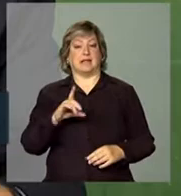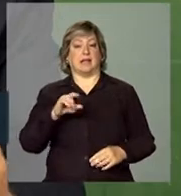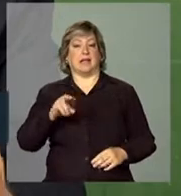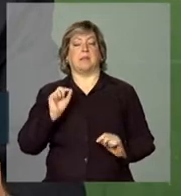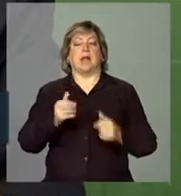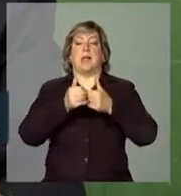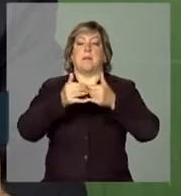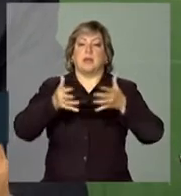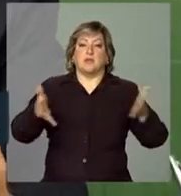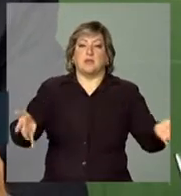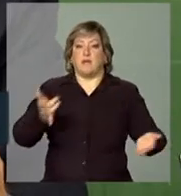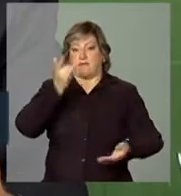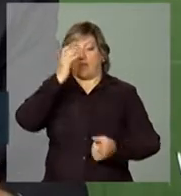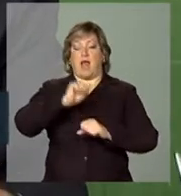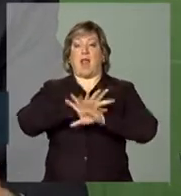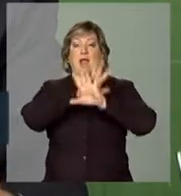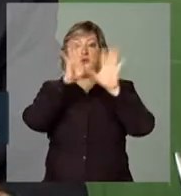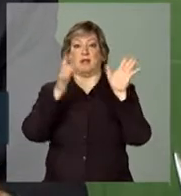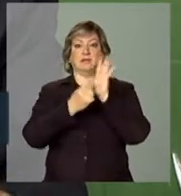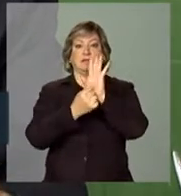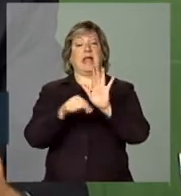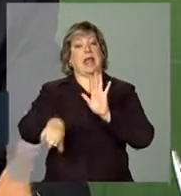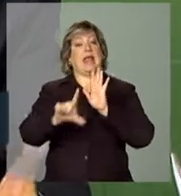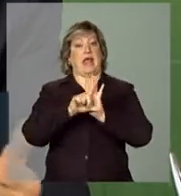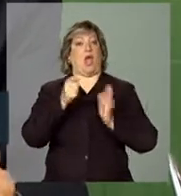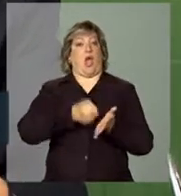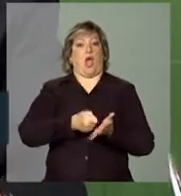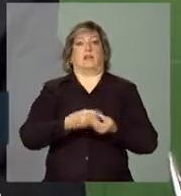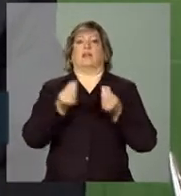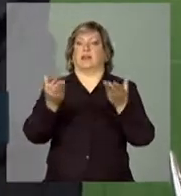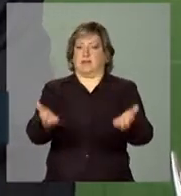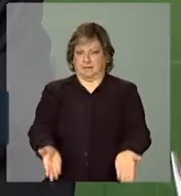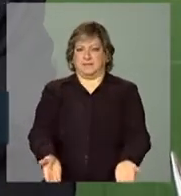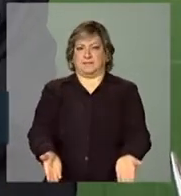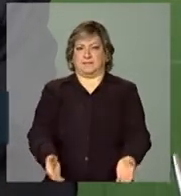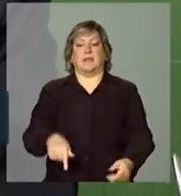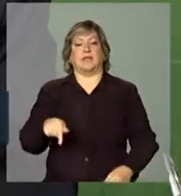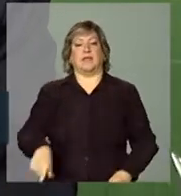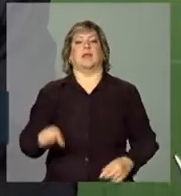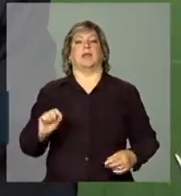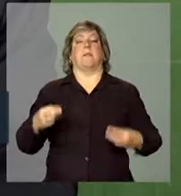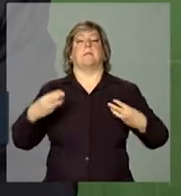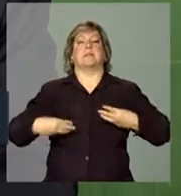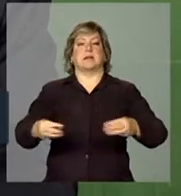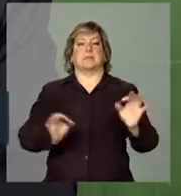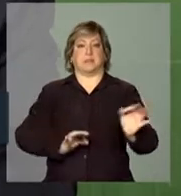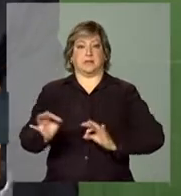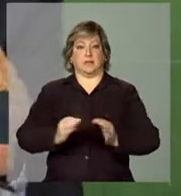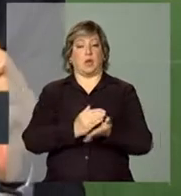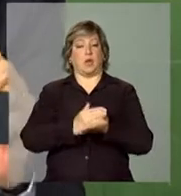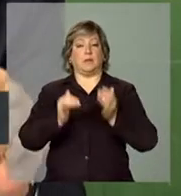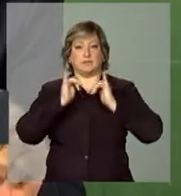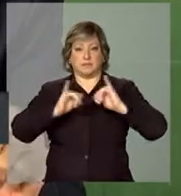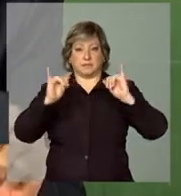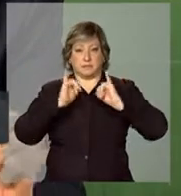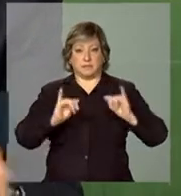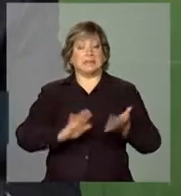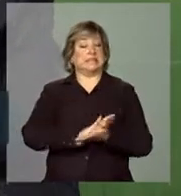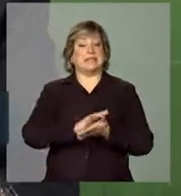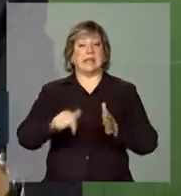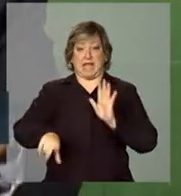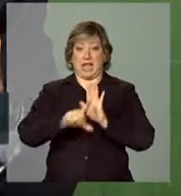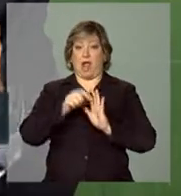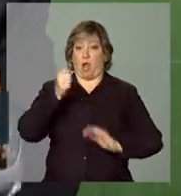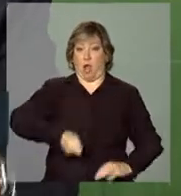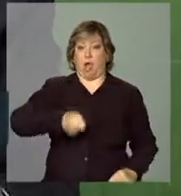de abertura, de transparência que a lei trouxe. O Ministério do Planejamento passou a divulgar, sem que a lei obrigasse,